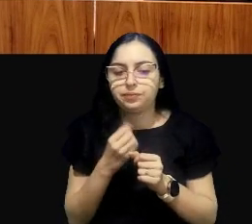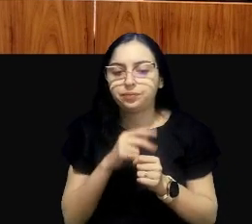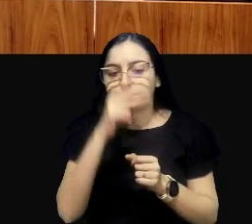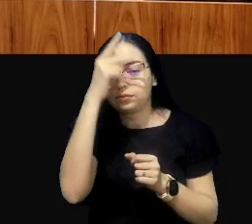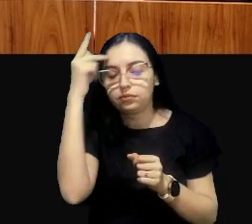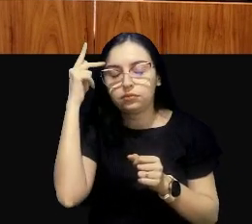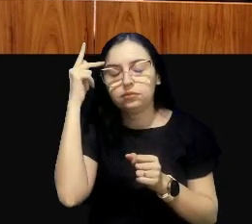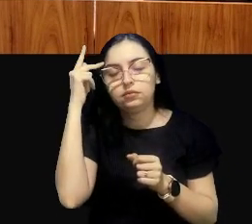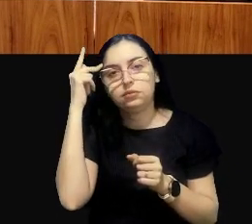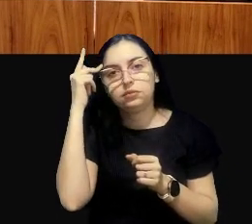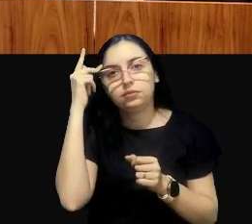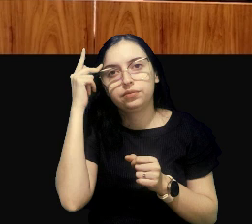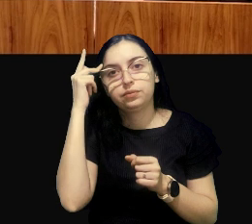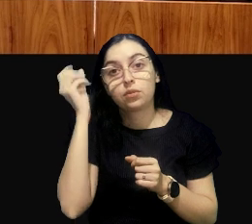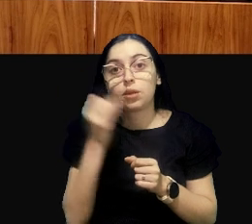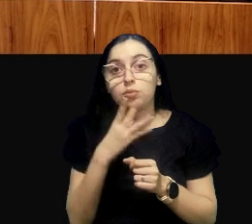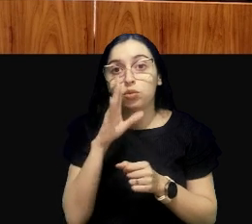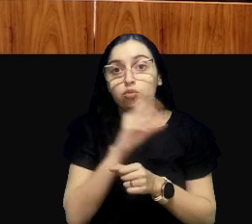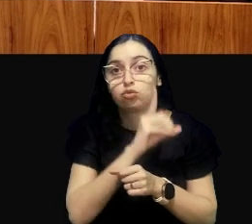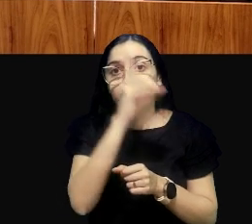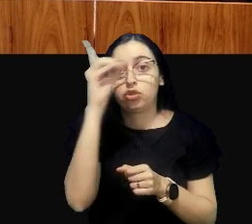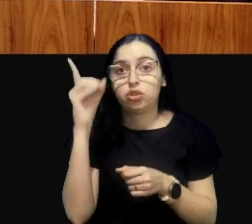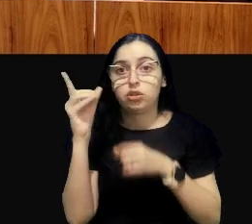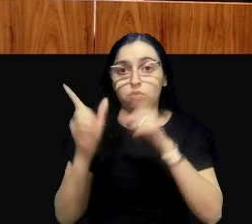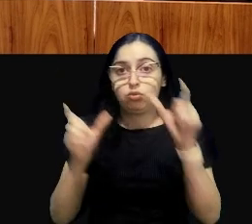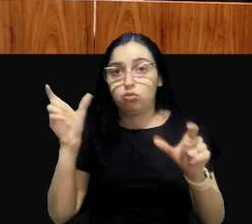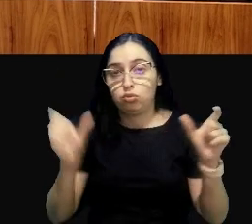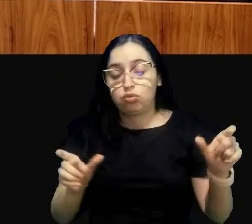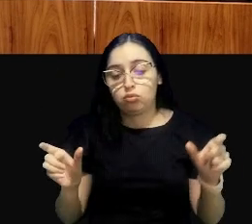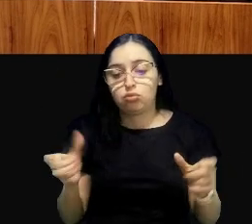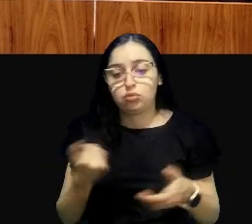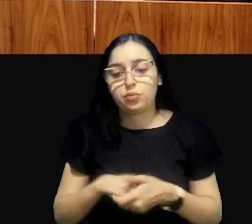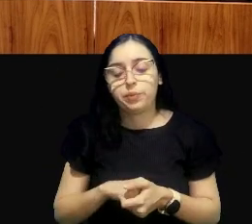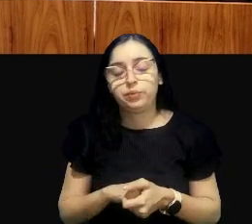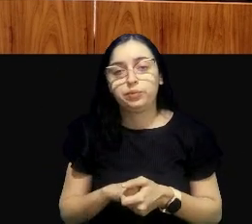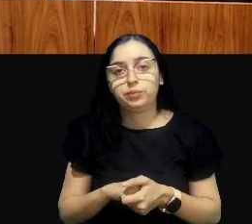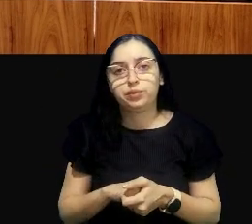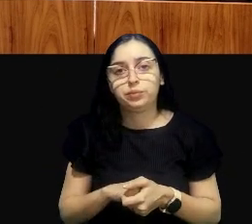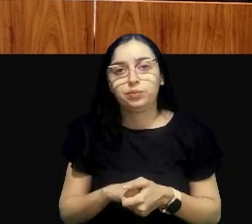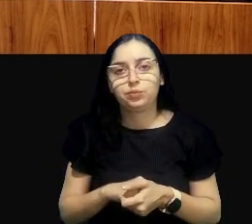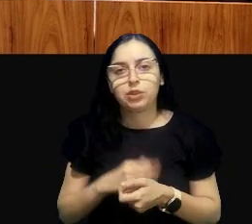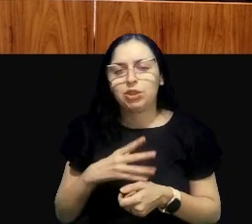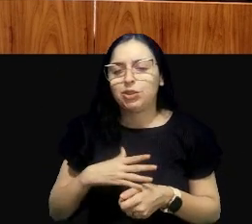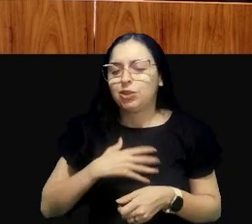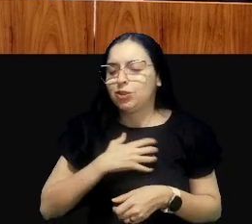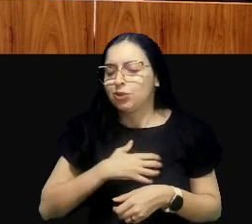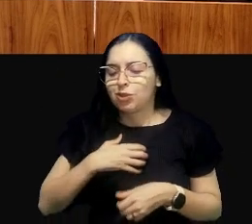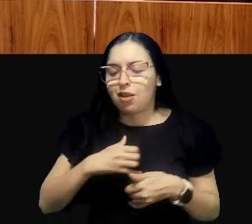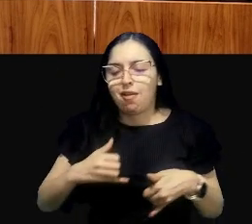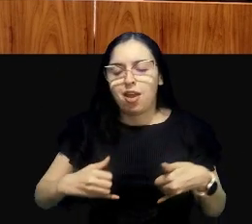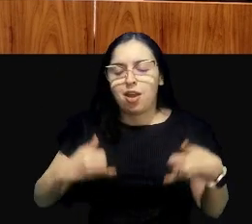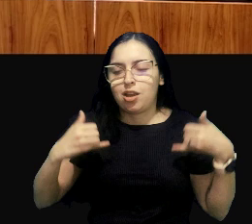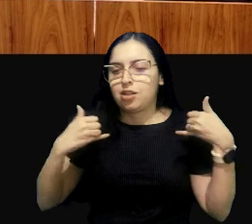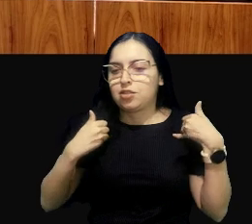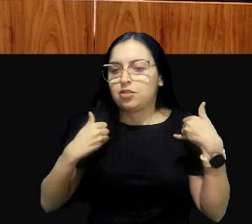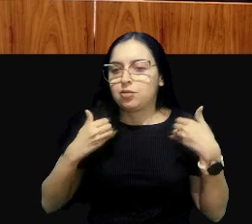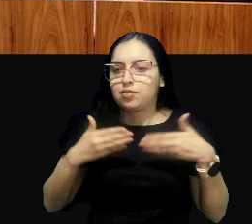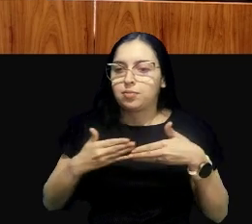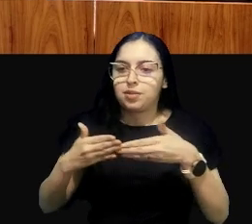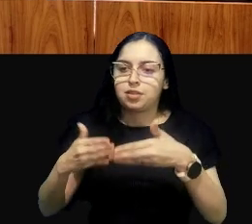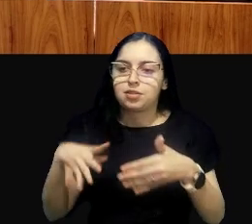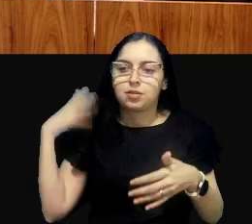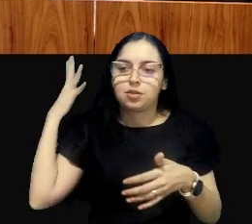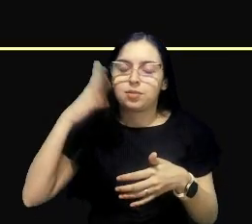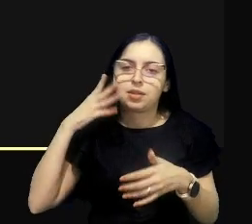então, bom dia para todos vocês, para todos e todas. É um prazer imenso estar aqui participando desse evento.